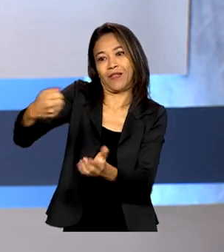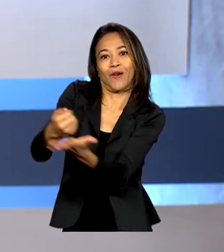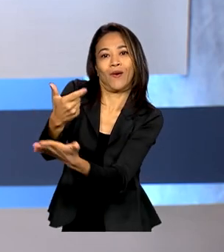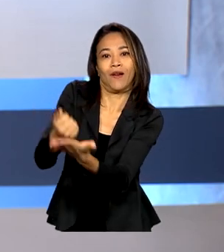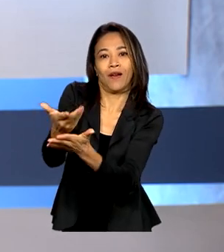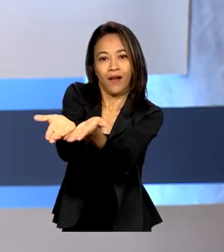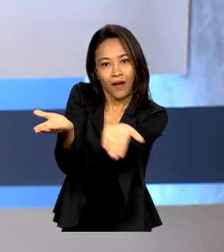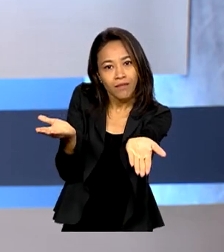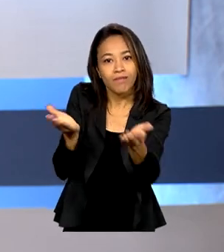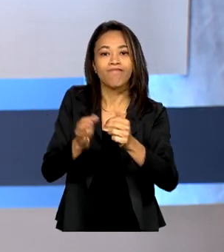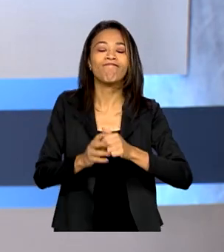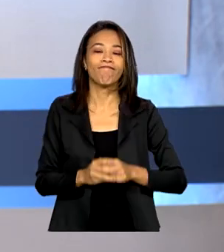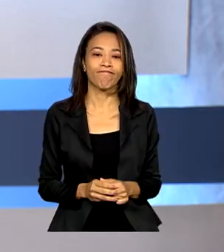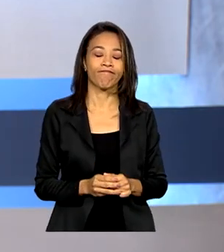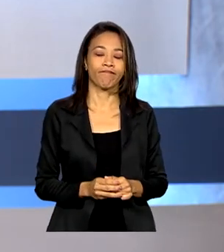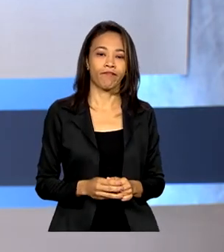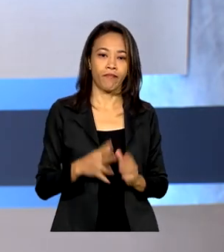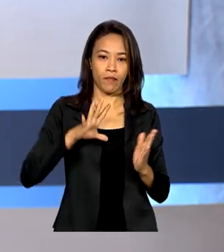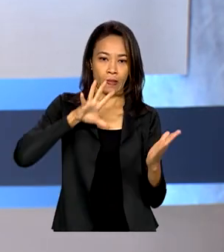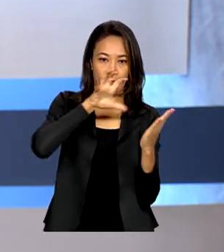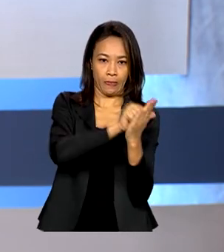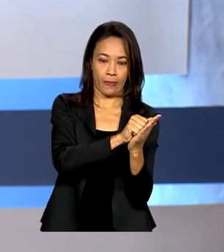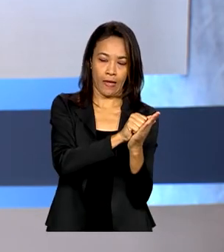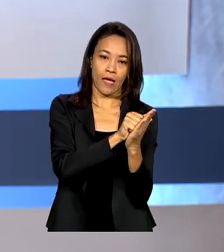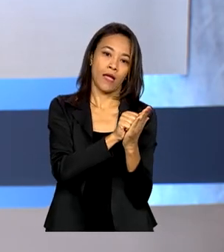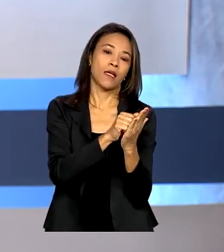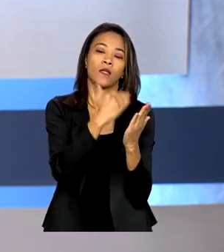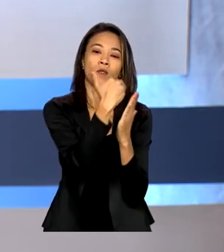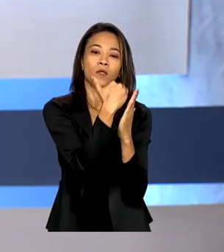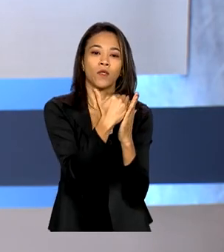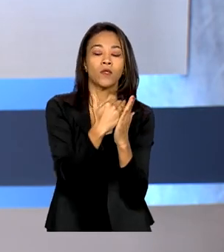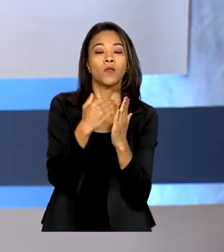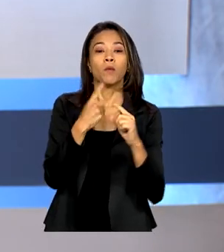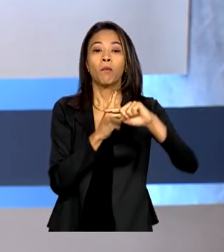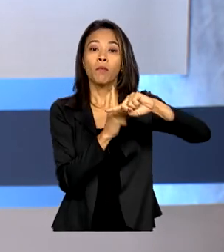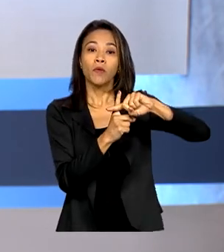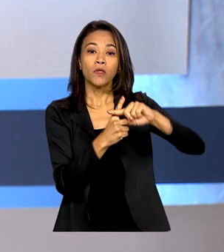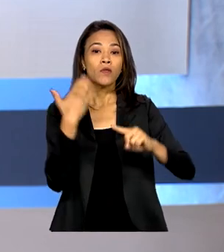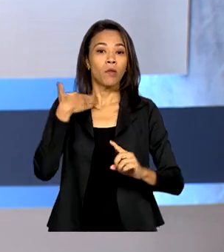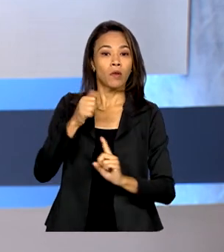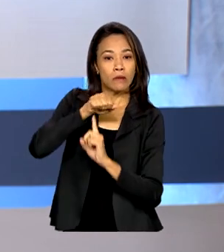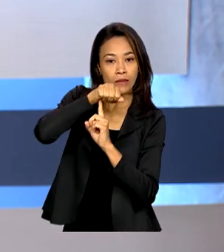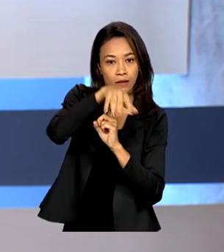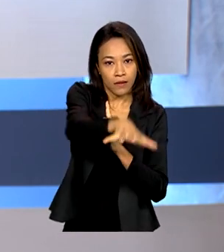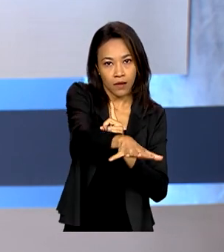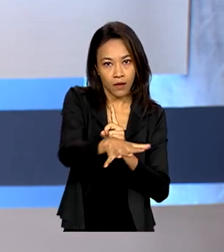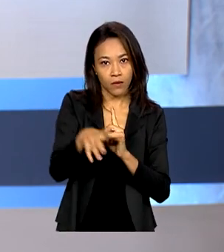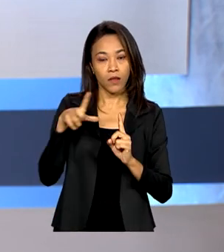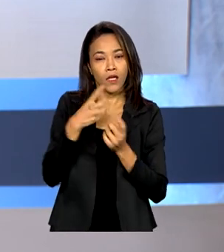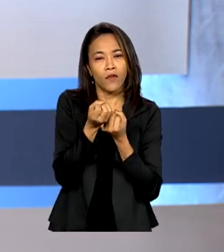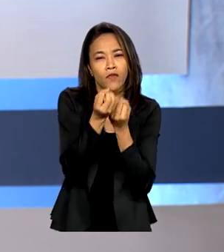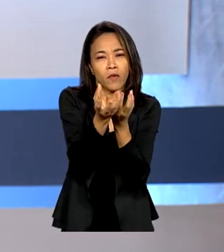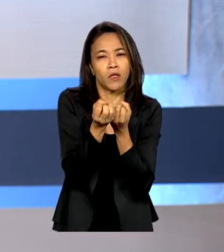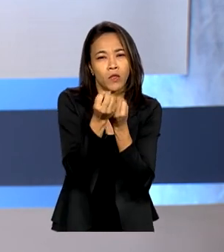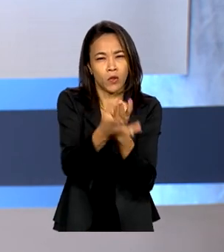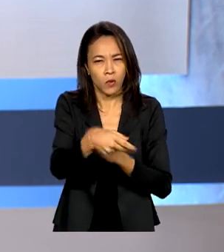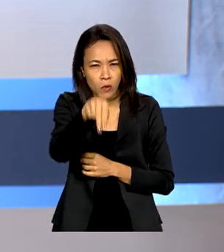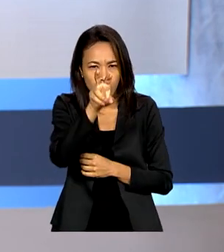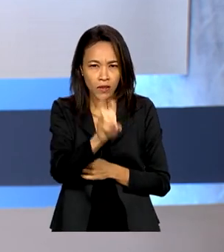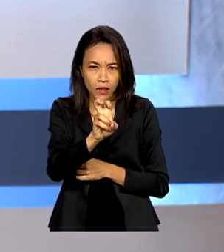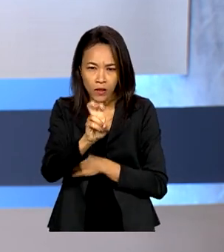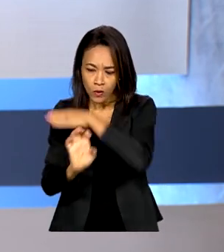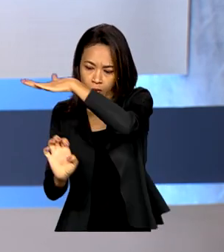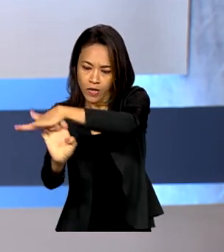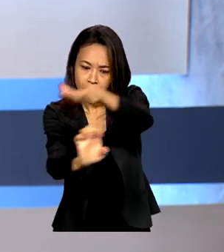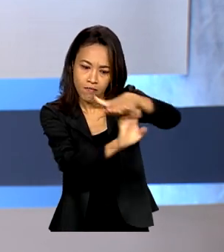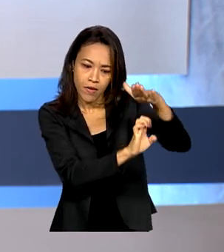O cadastro positivo do Banco Central conta agora também com informações das cinco principais empresas gestoras